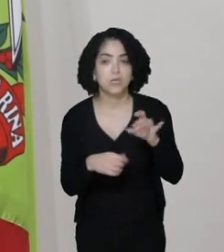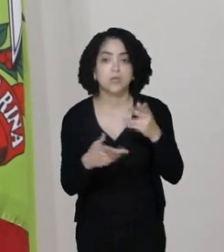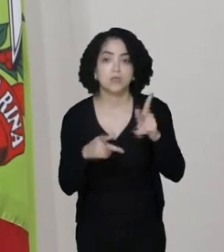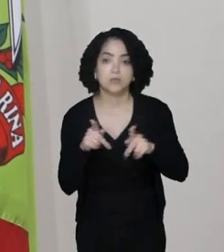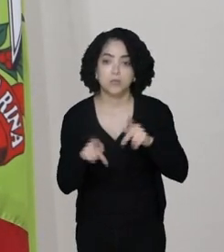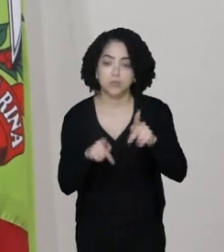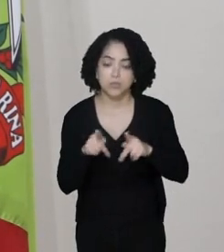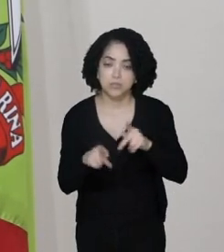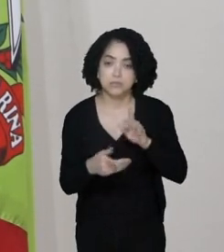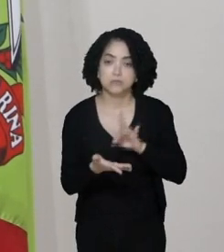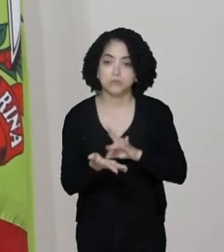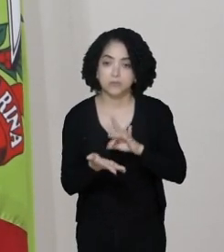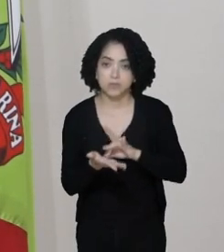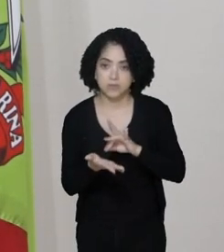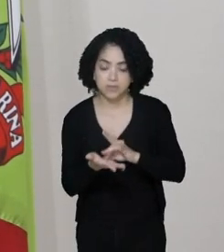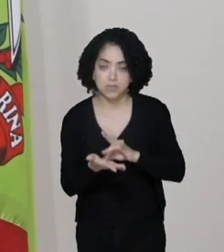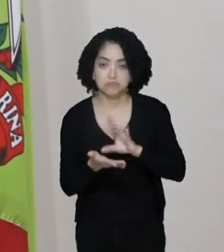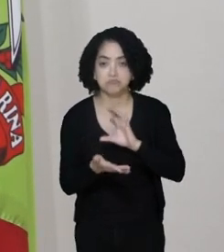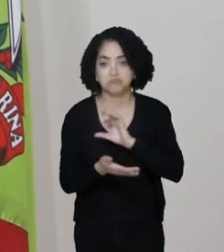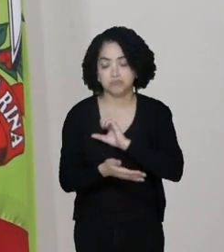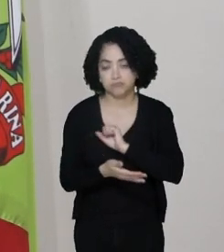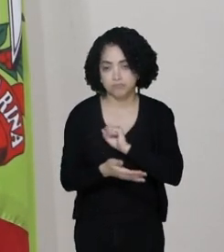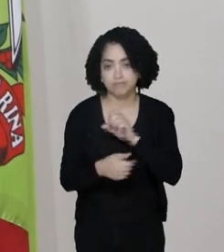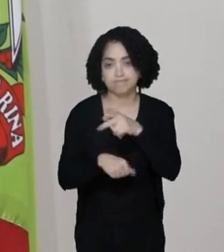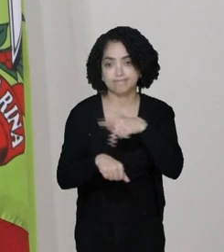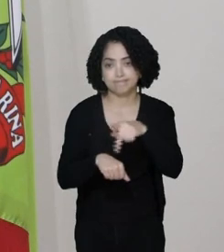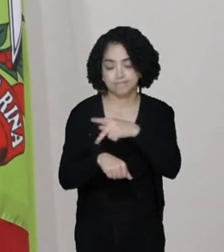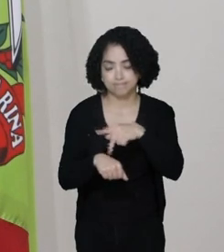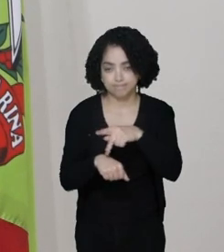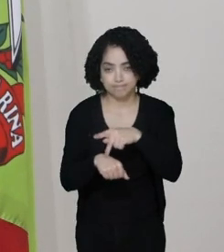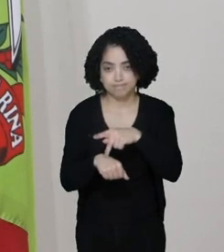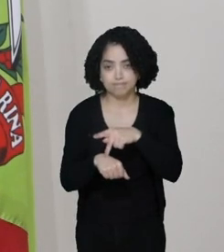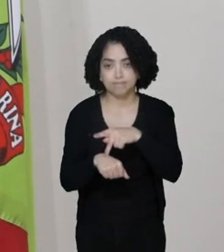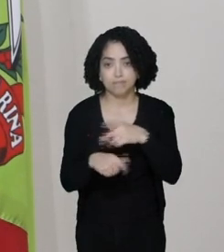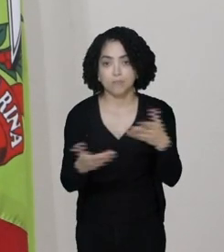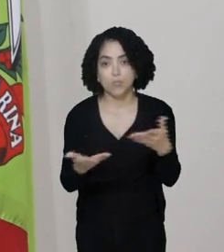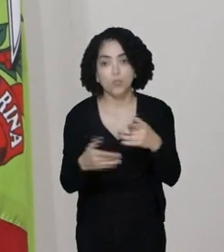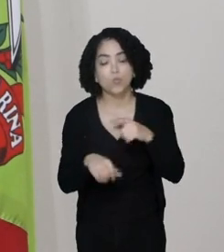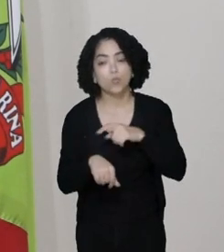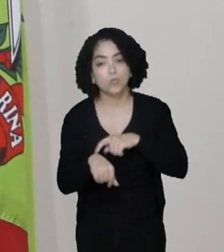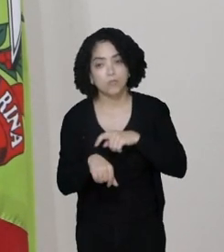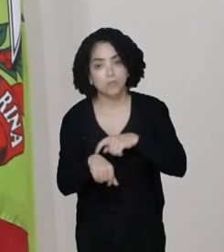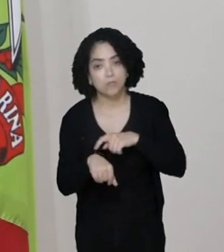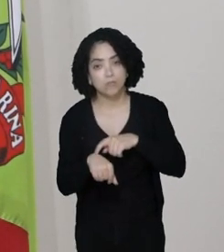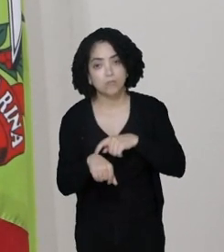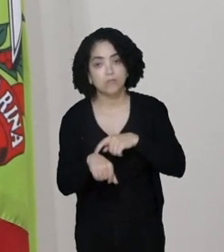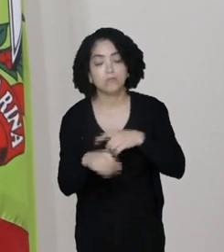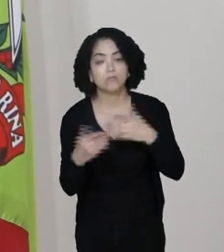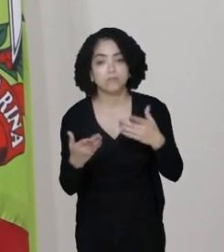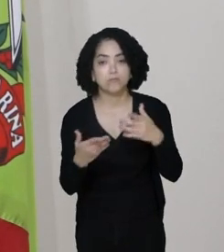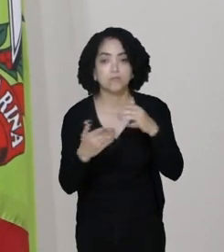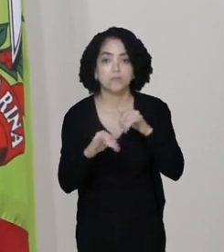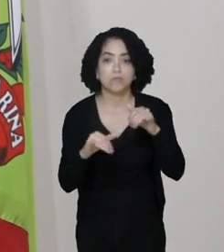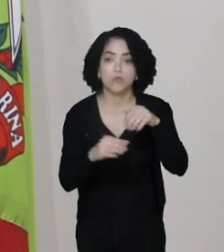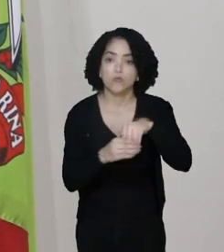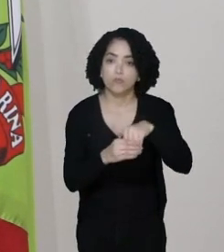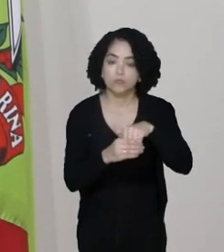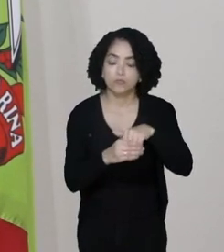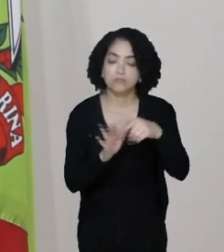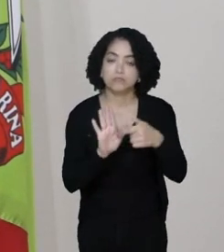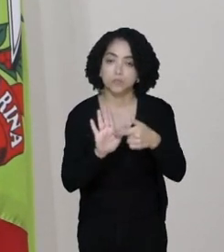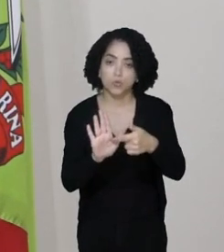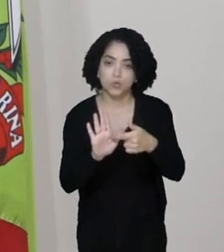verdade. Brasileiros que amam esse país. É hora de ir às urnas, votar, mostrar